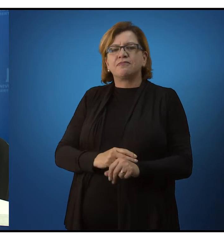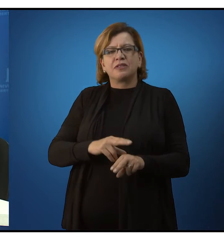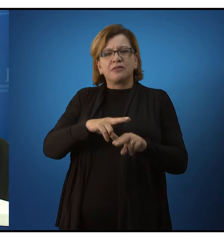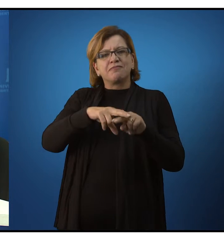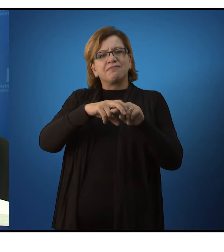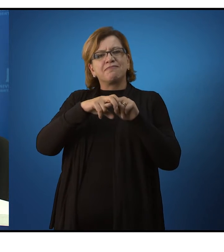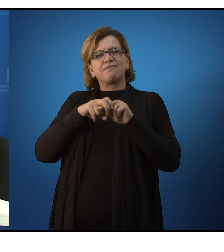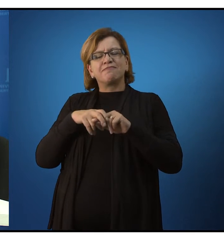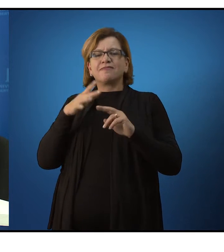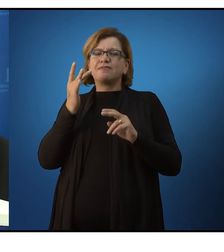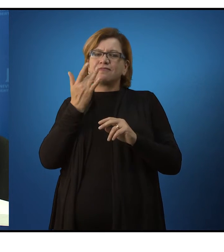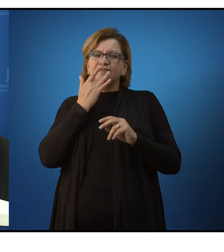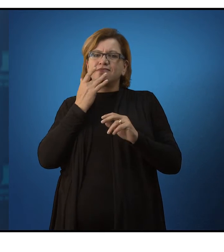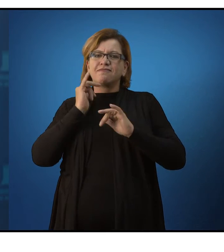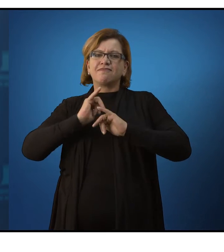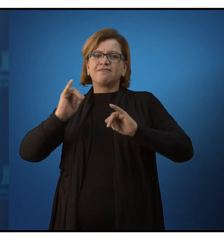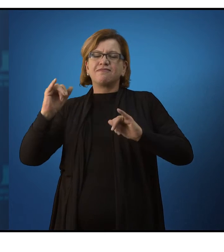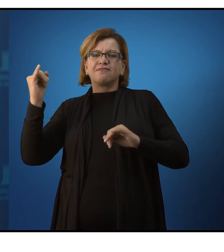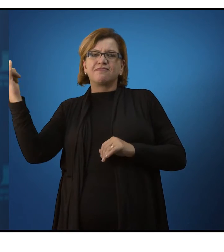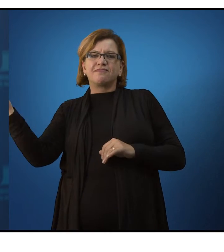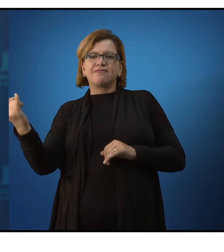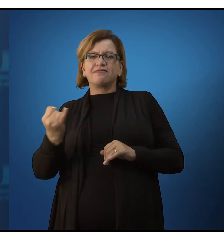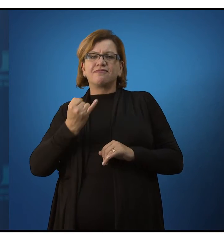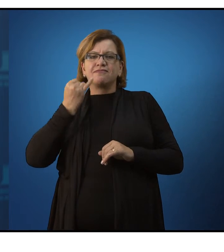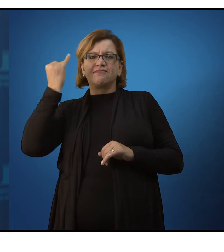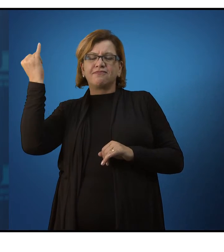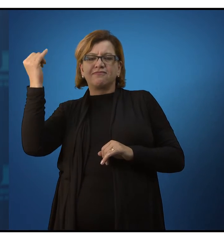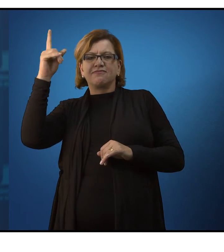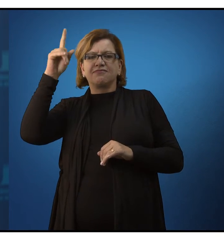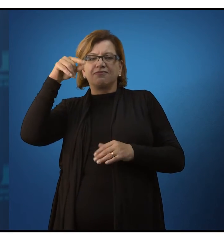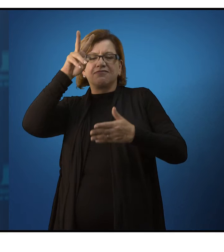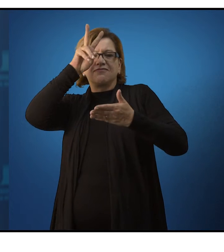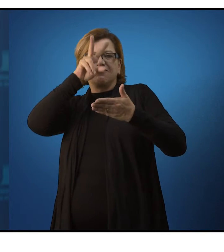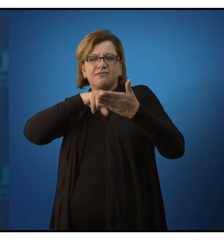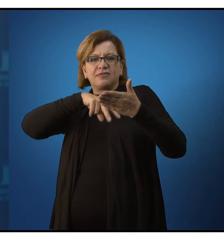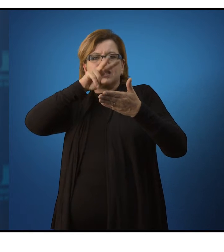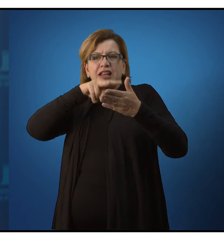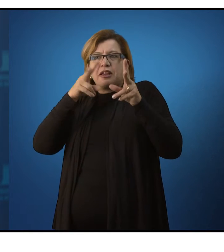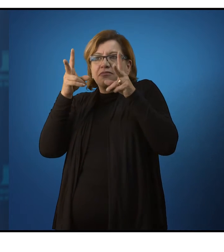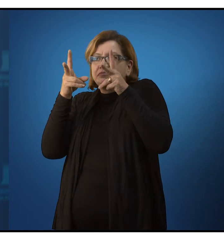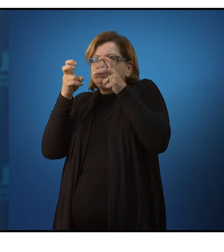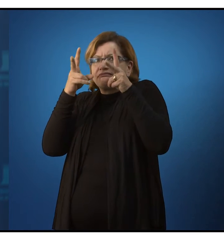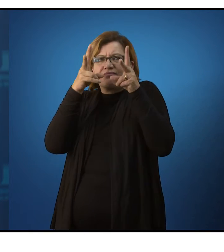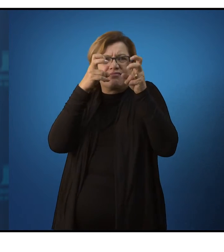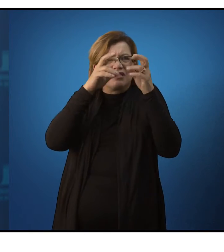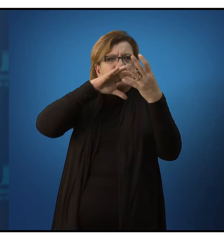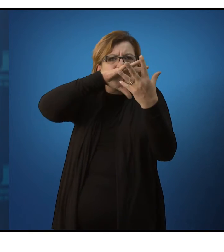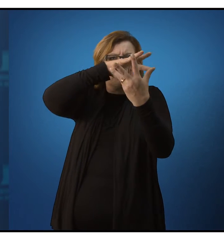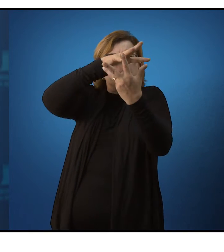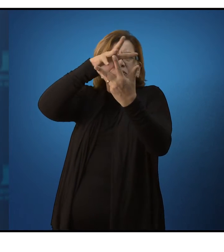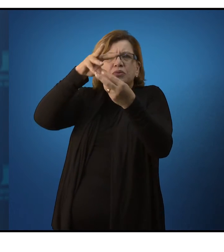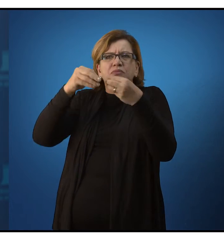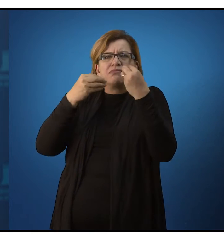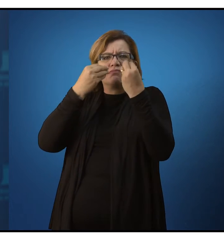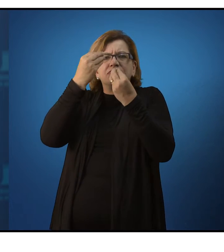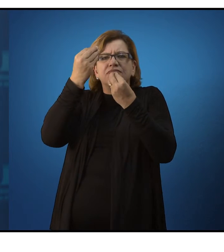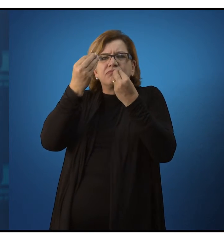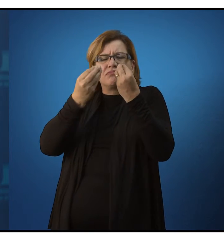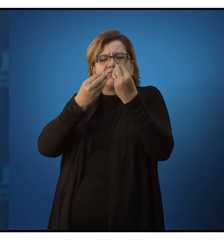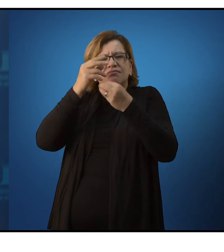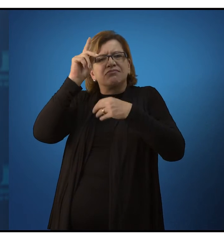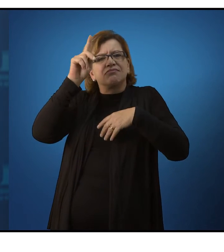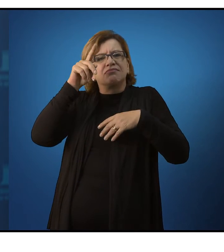desenvolvimento do seu método, não somente a leitura, o desenvolvimento da leitura, mas a leitura do mundo. Essa leitura do mundo é o que vai propiciar